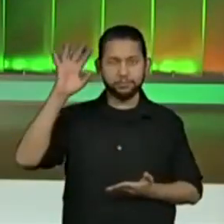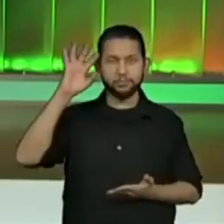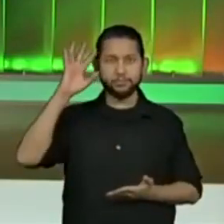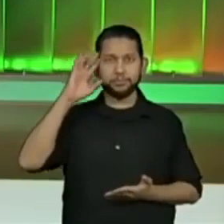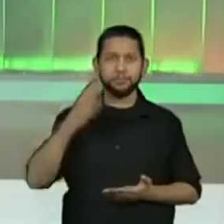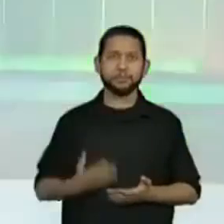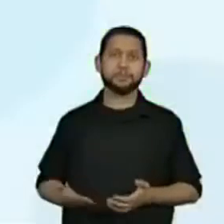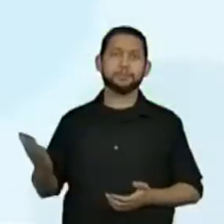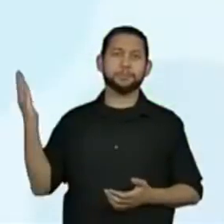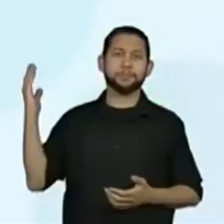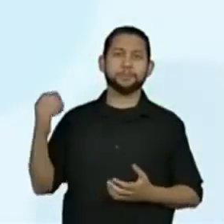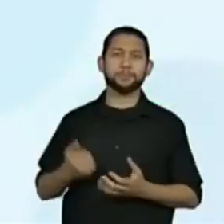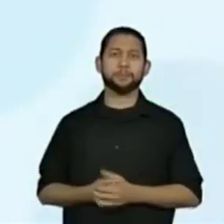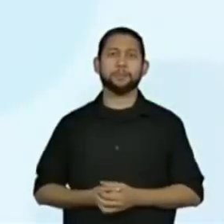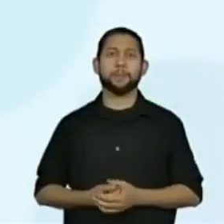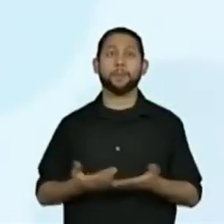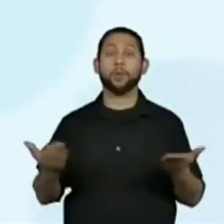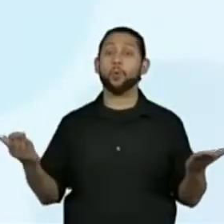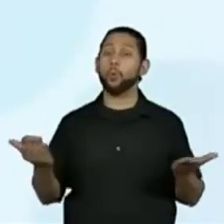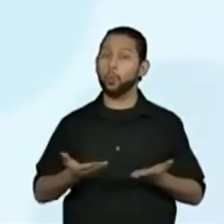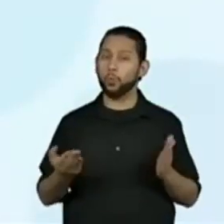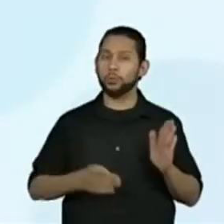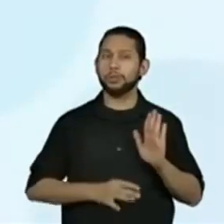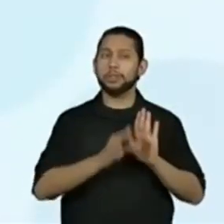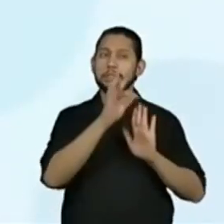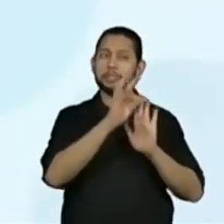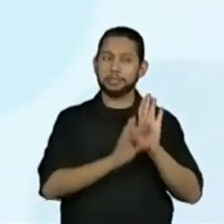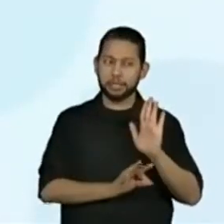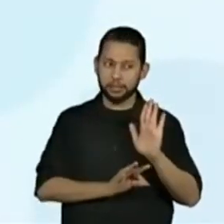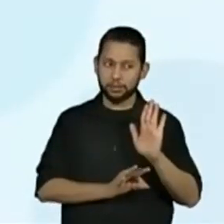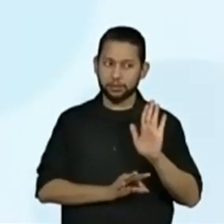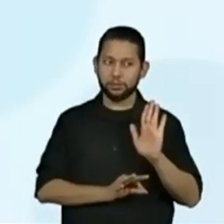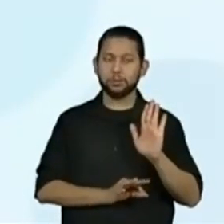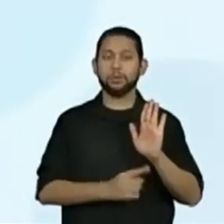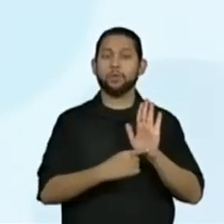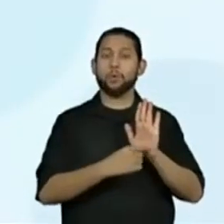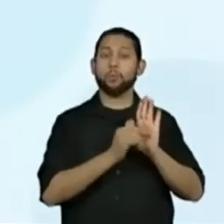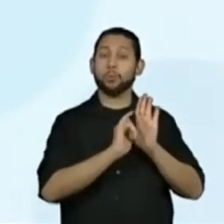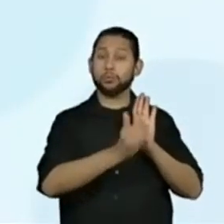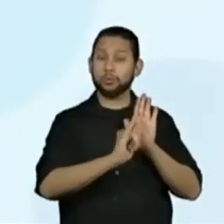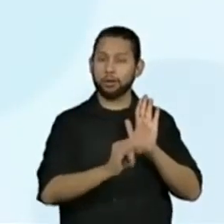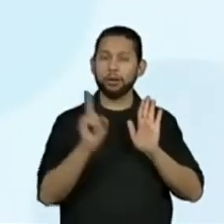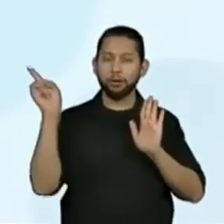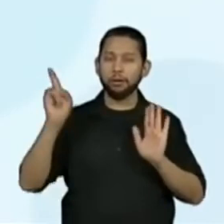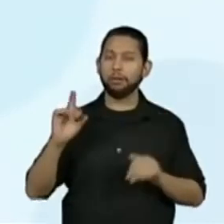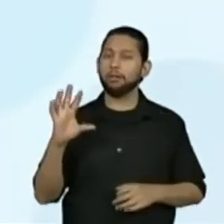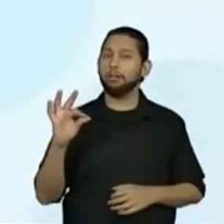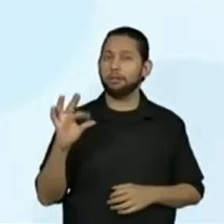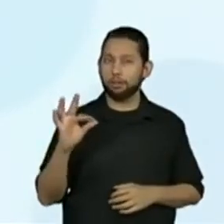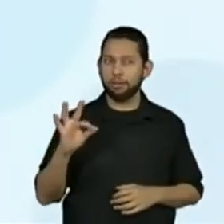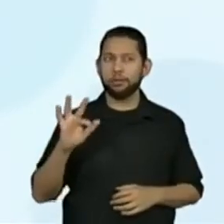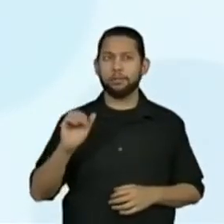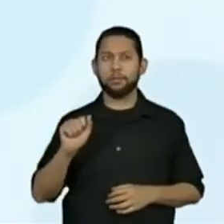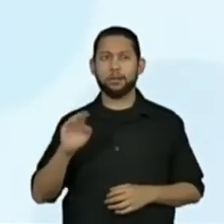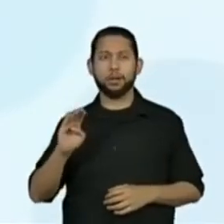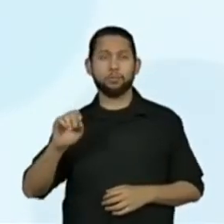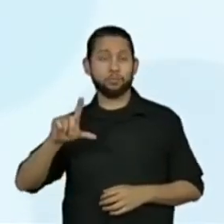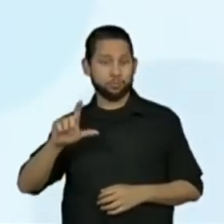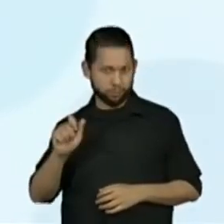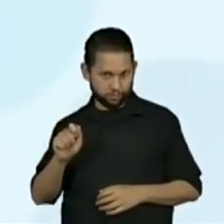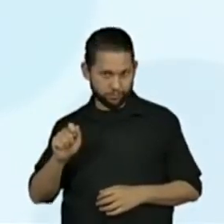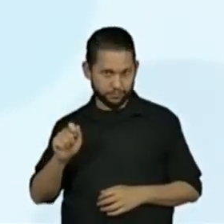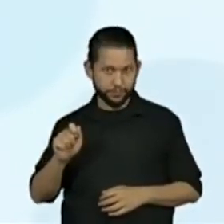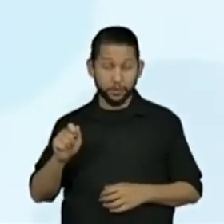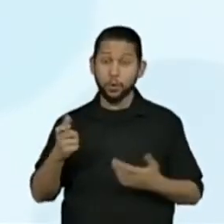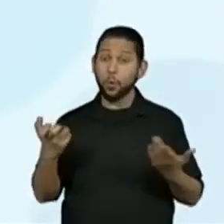Aqui, hoje eu trouxe um texto para vocês aí por meio de uma fábula. A gente vai observar aí a escrita das